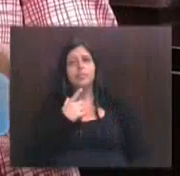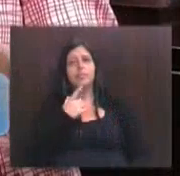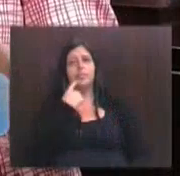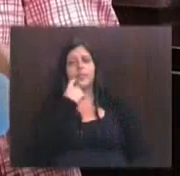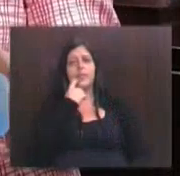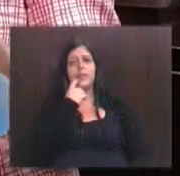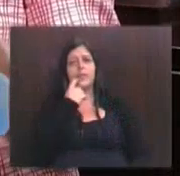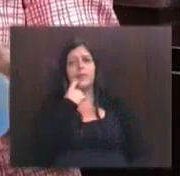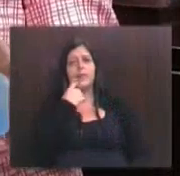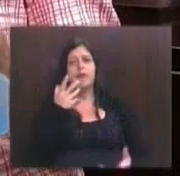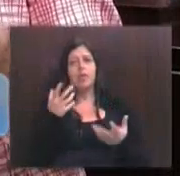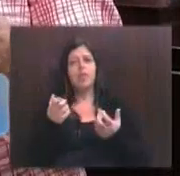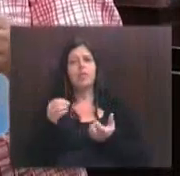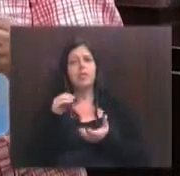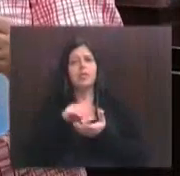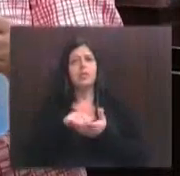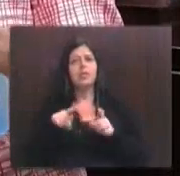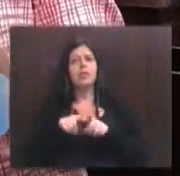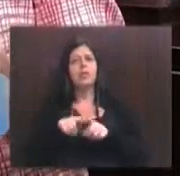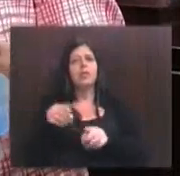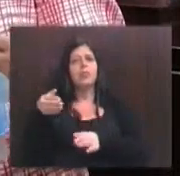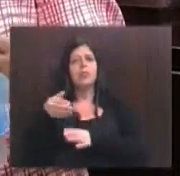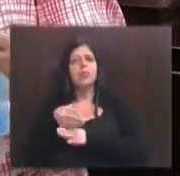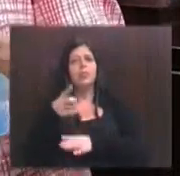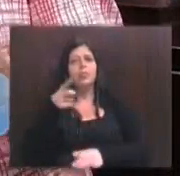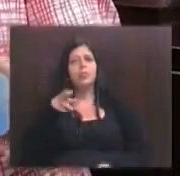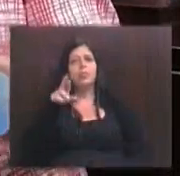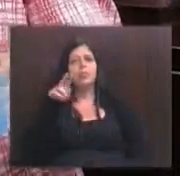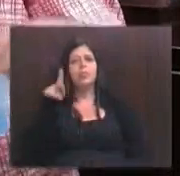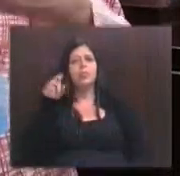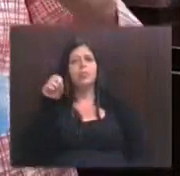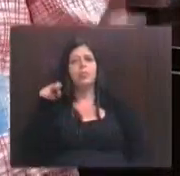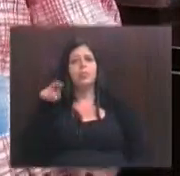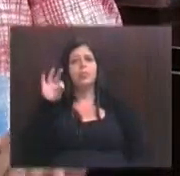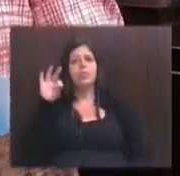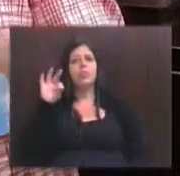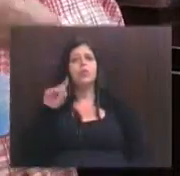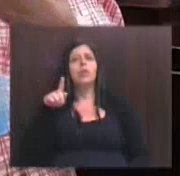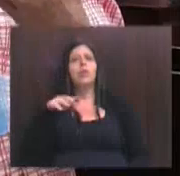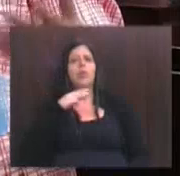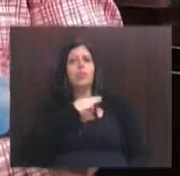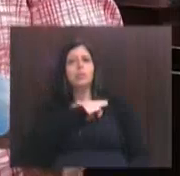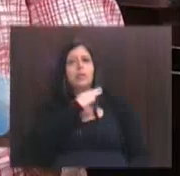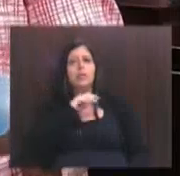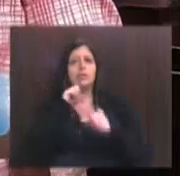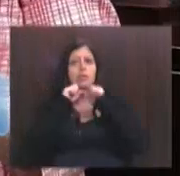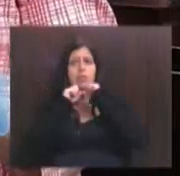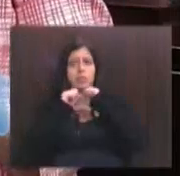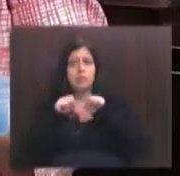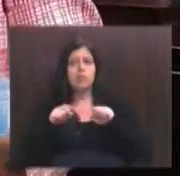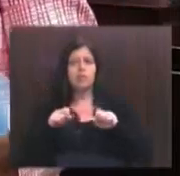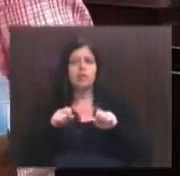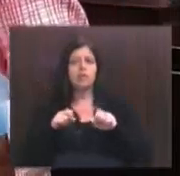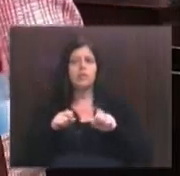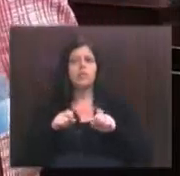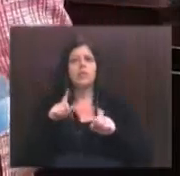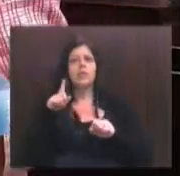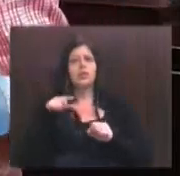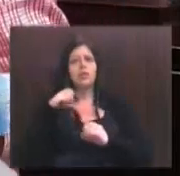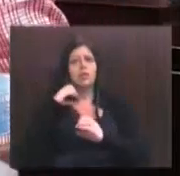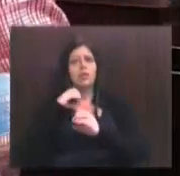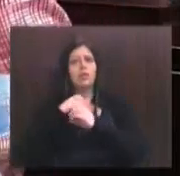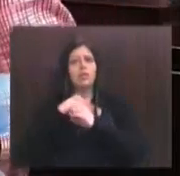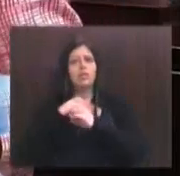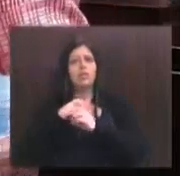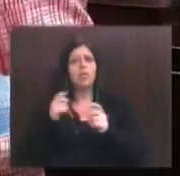deixar de registrar a presença do doutor Ponte, que foi ministro, foi secretário e é um engenheiro